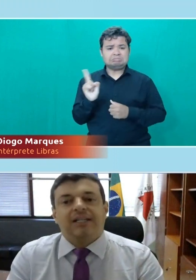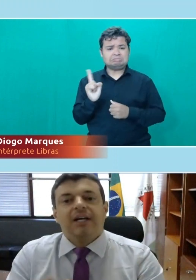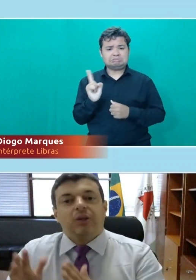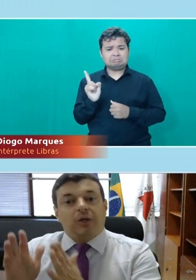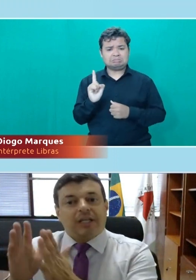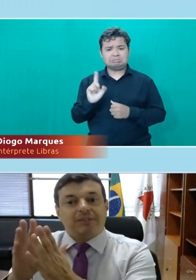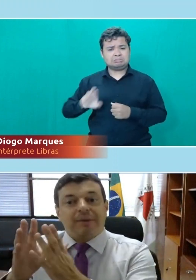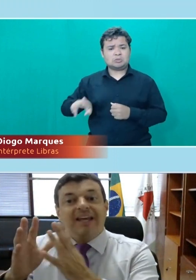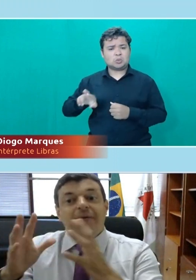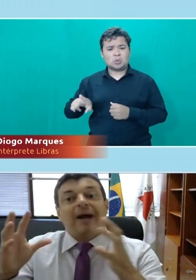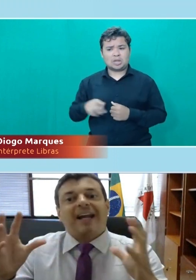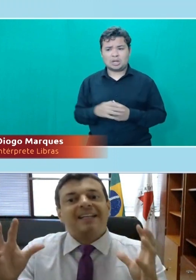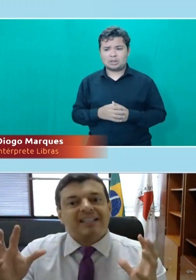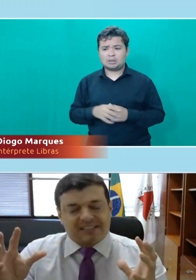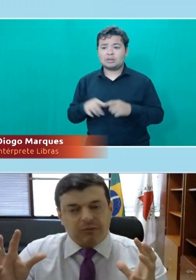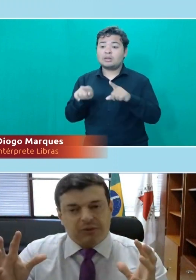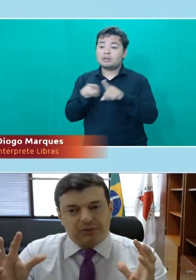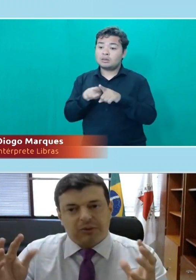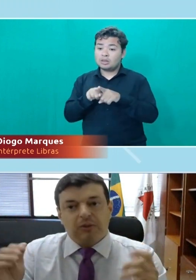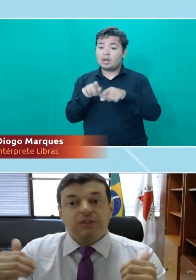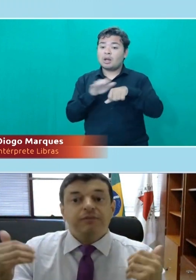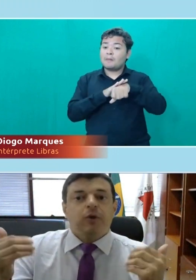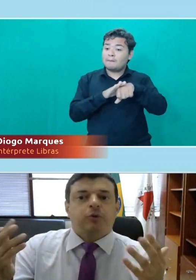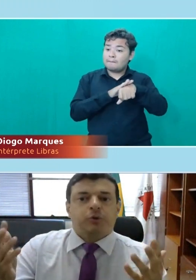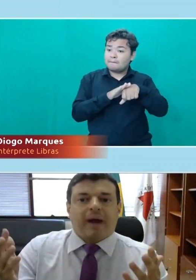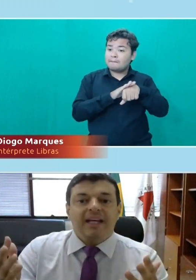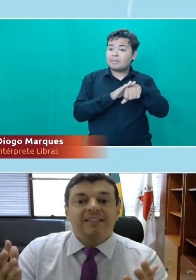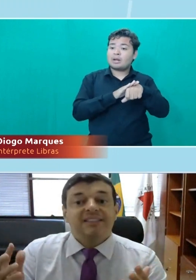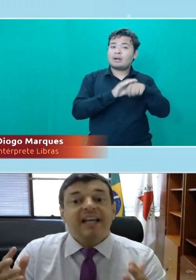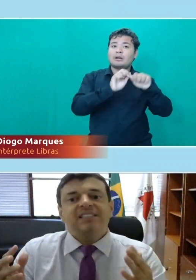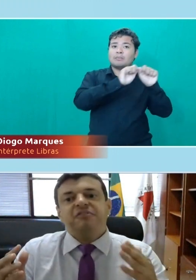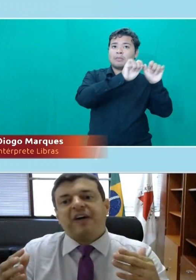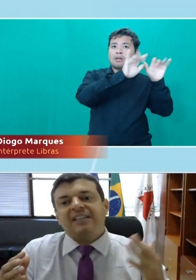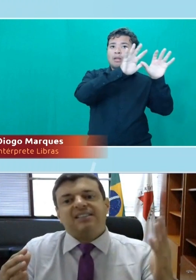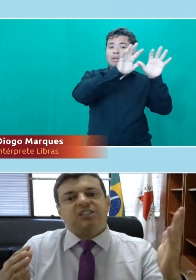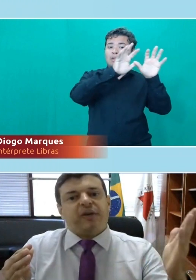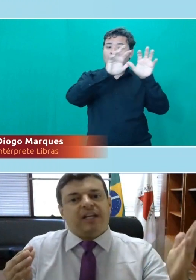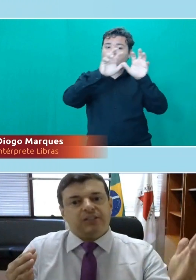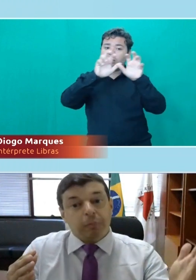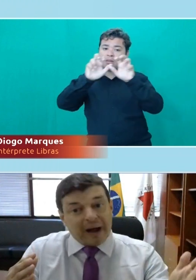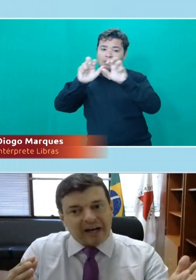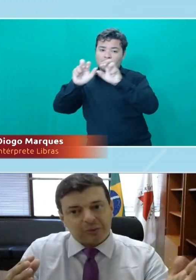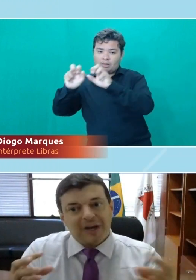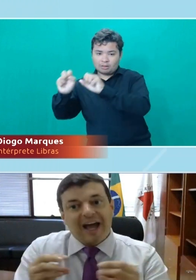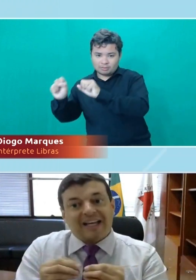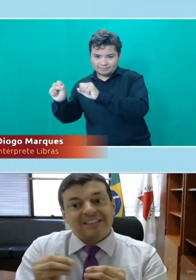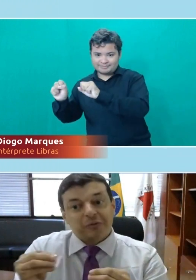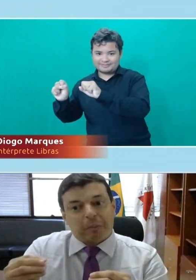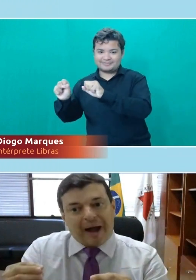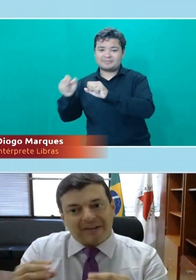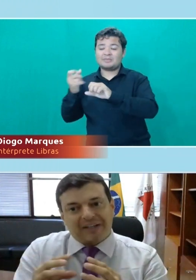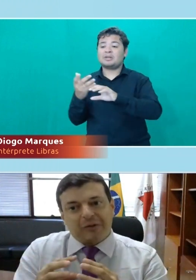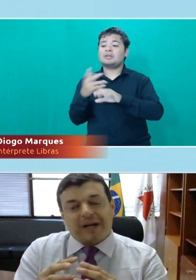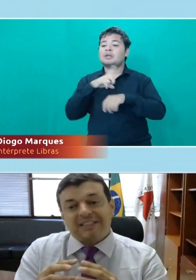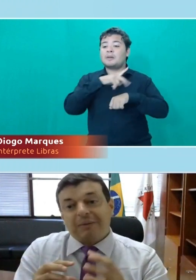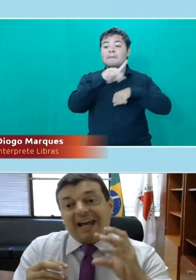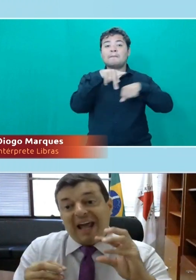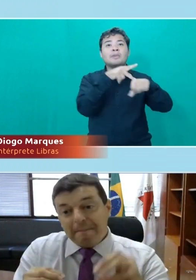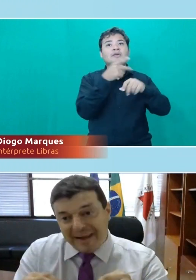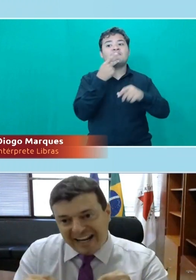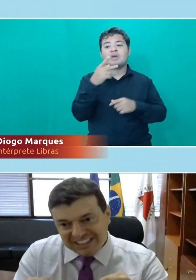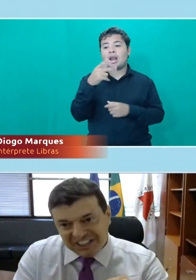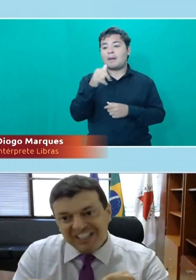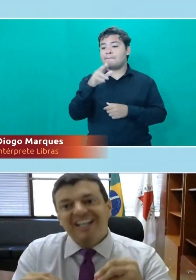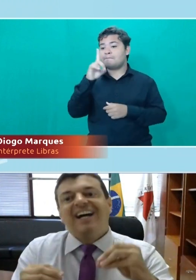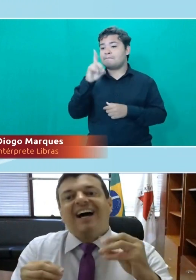escurecida, nós temos também uma gradação disso, inclusive em outros países, nem se faz essa diferença do pardo, a questão do pardo aqui no Brasil,